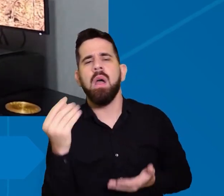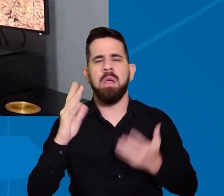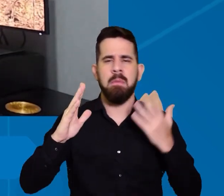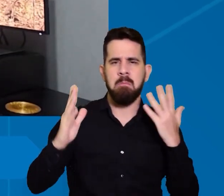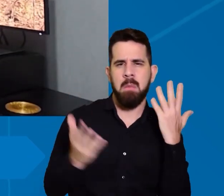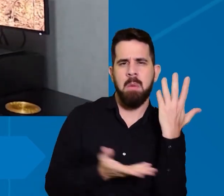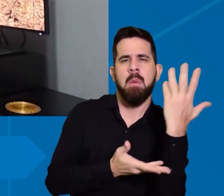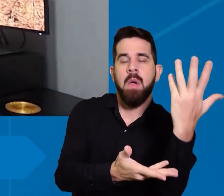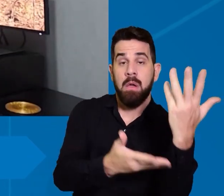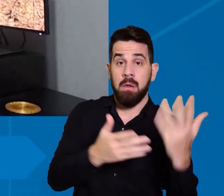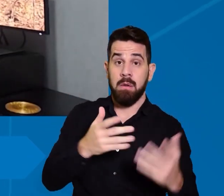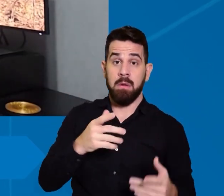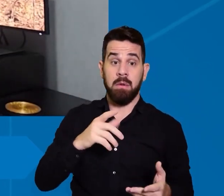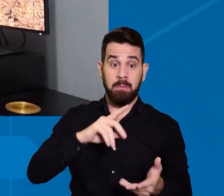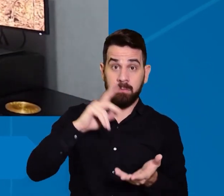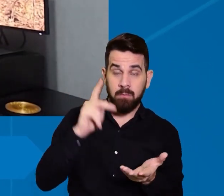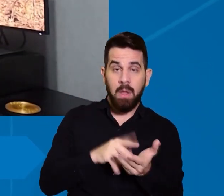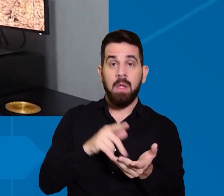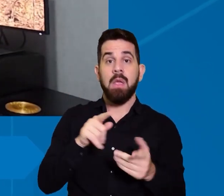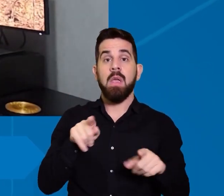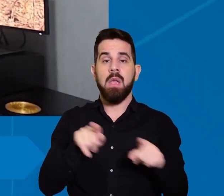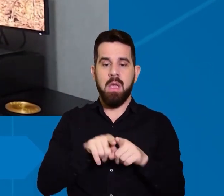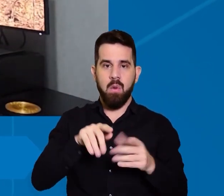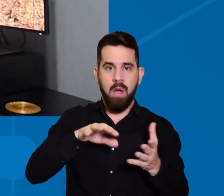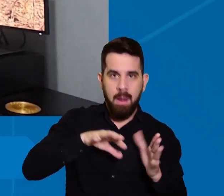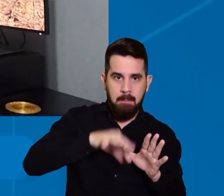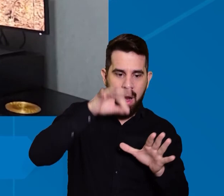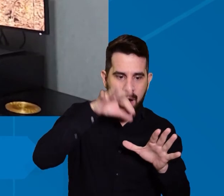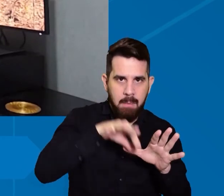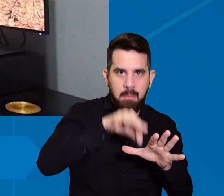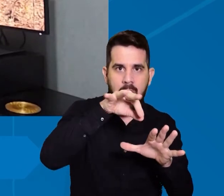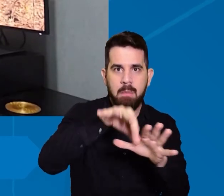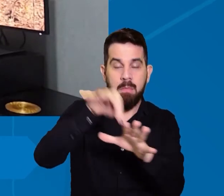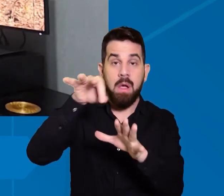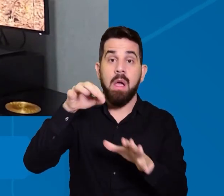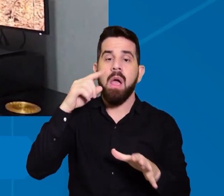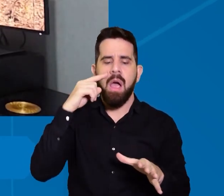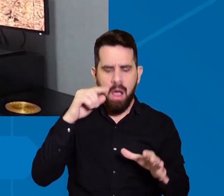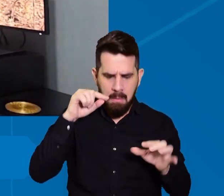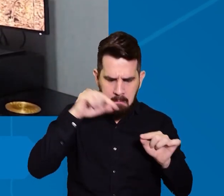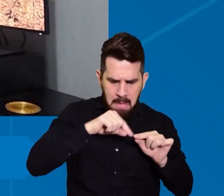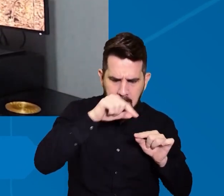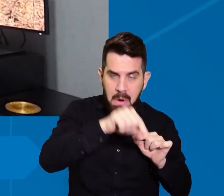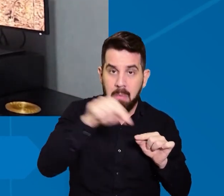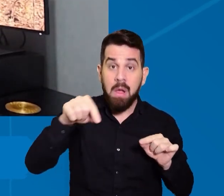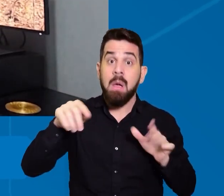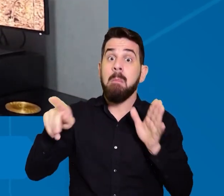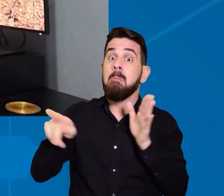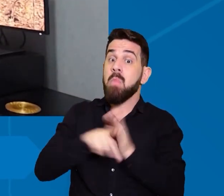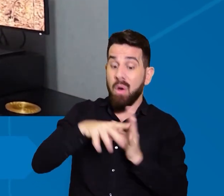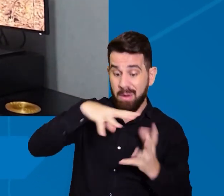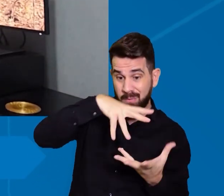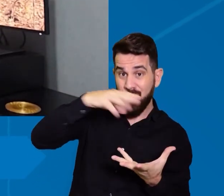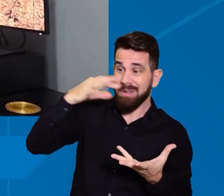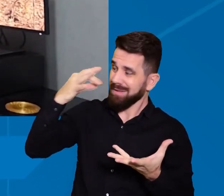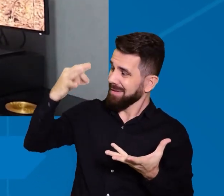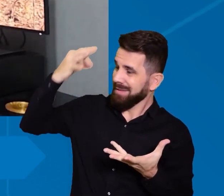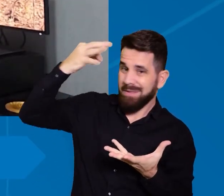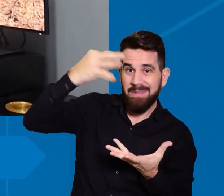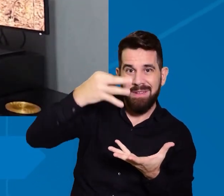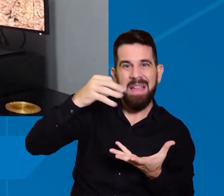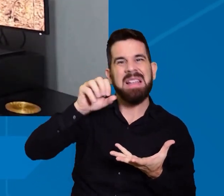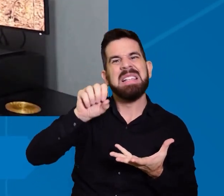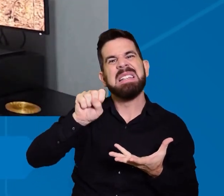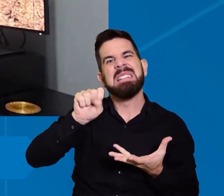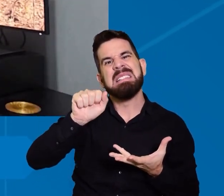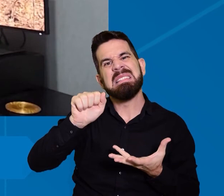a validação amostral que a gente sorteia alguns pontos e inspeciona ele sob imagem de satélite as mesmas imagens que são verificadas pelo INPE para a